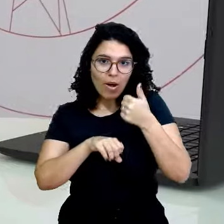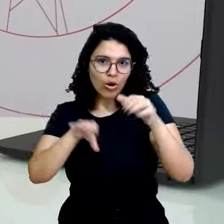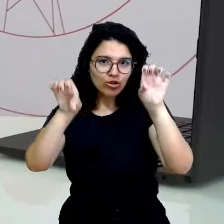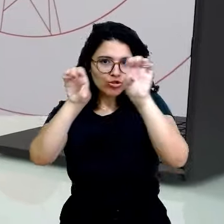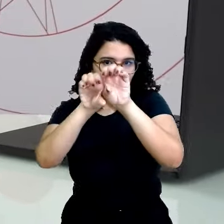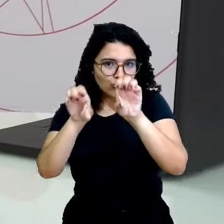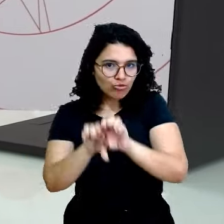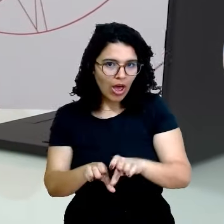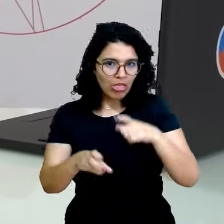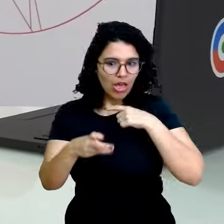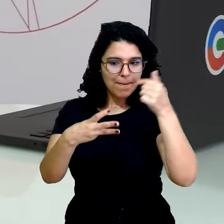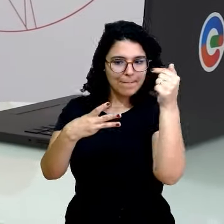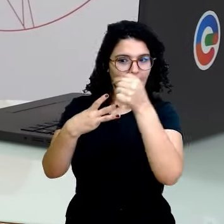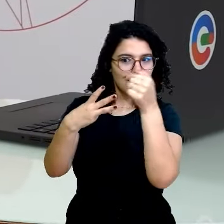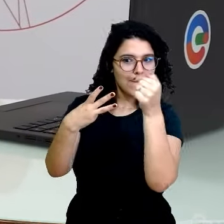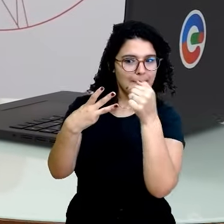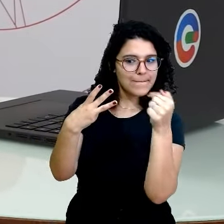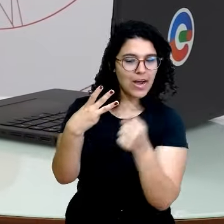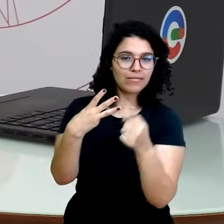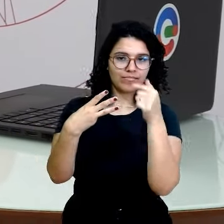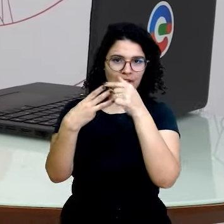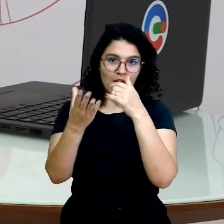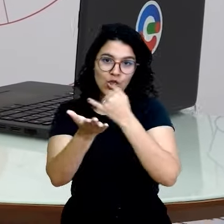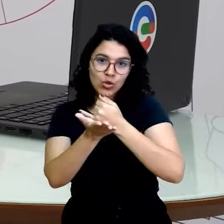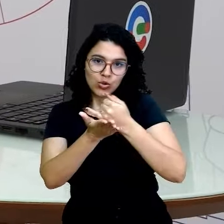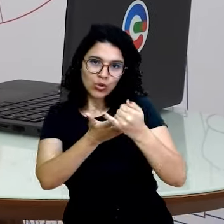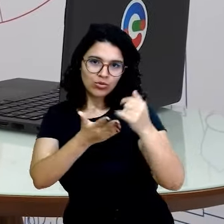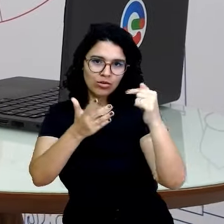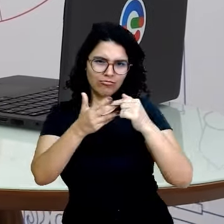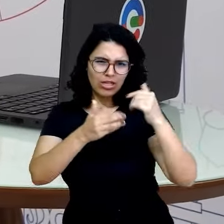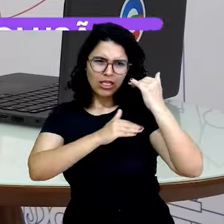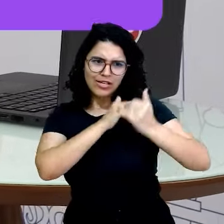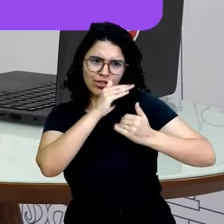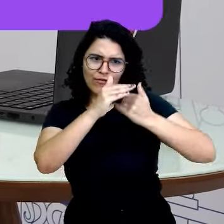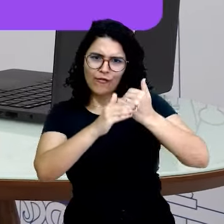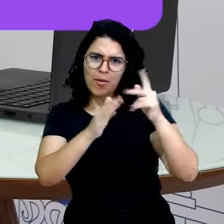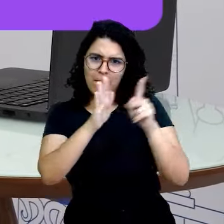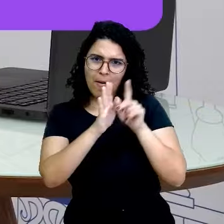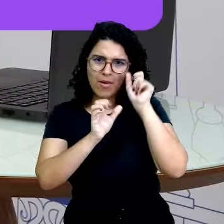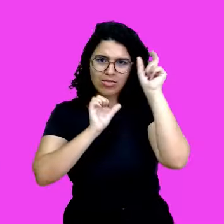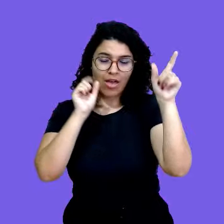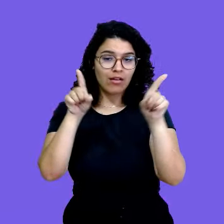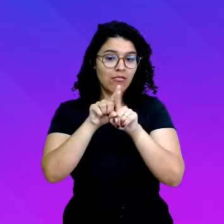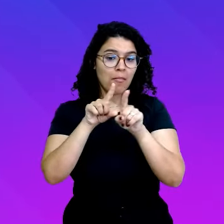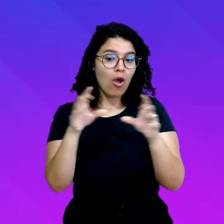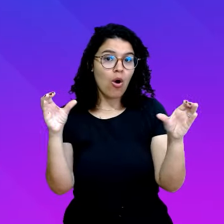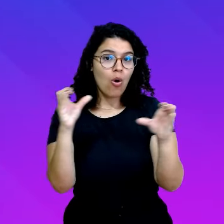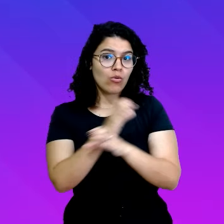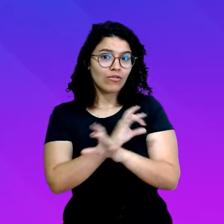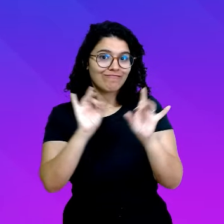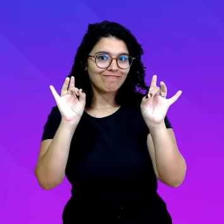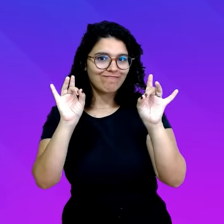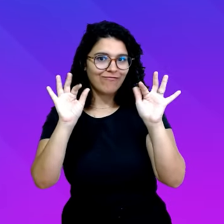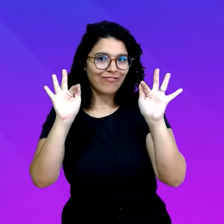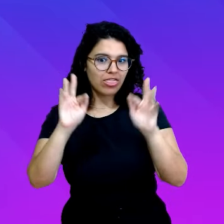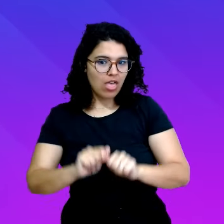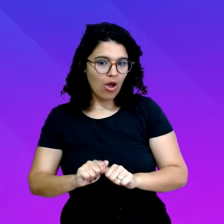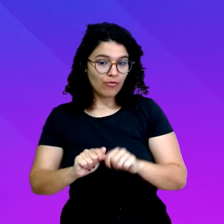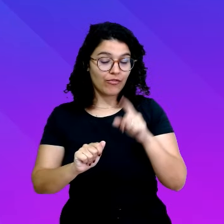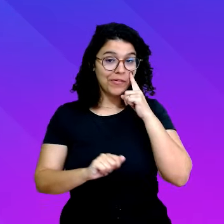três partes. Introdução, desenvolvimento e conclusão. Na introdução,